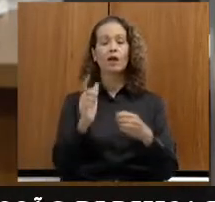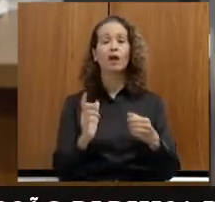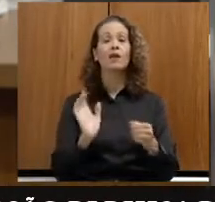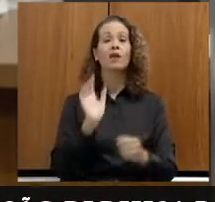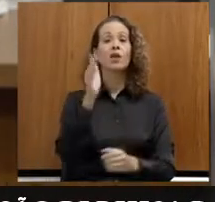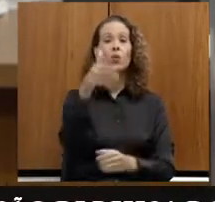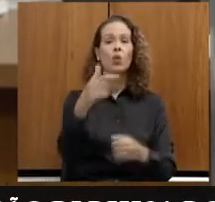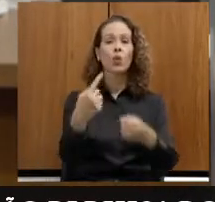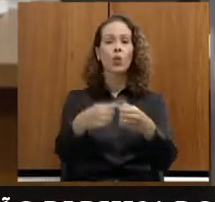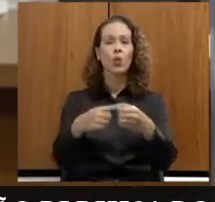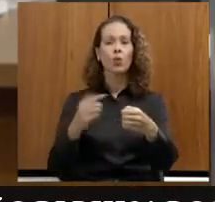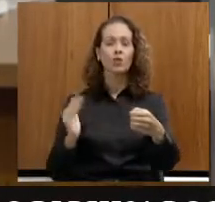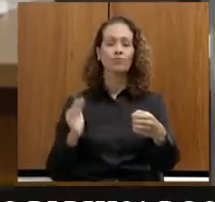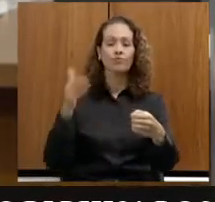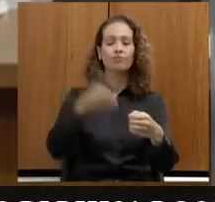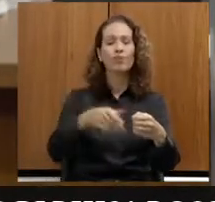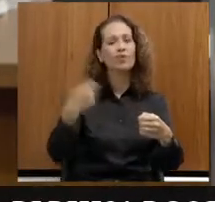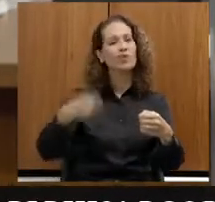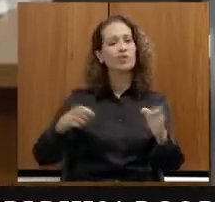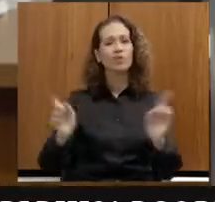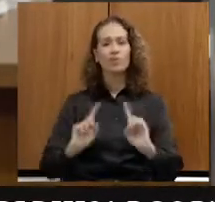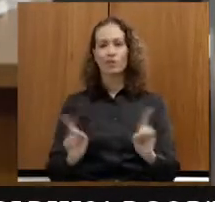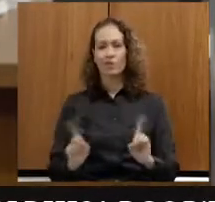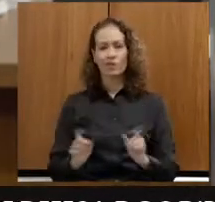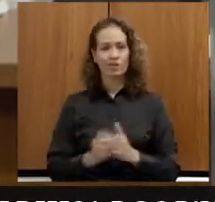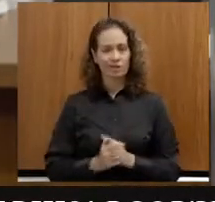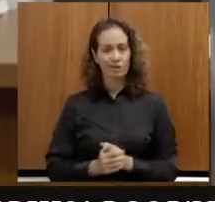cidade próxima para fazer o seu atendimento.